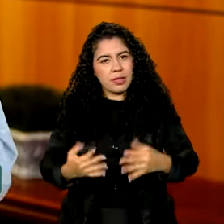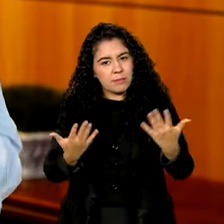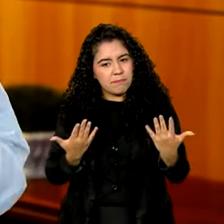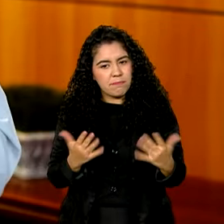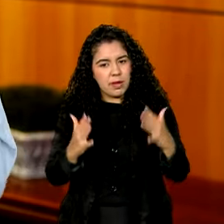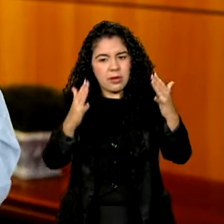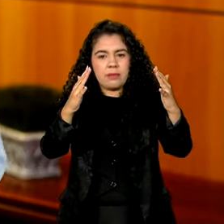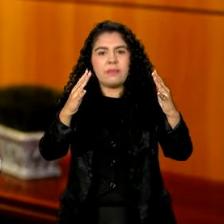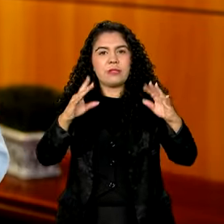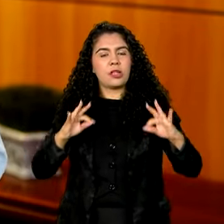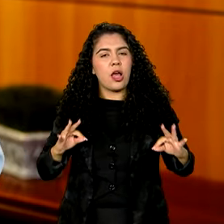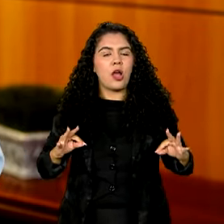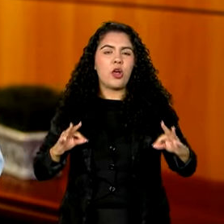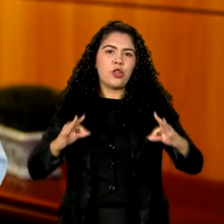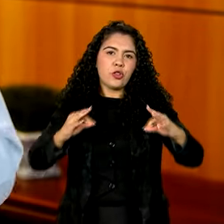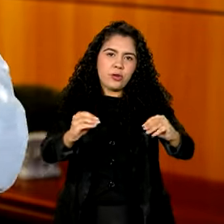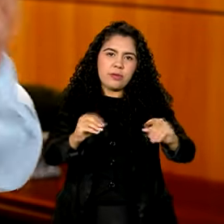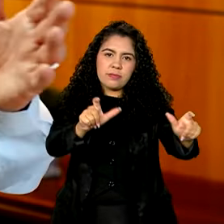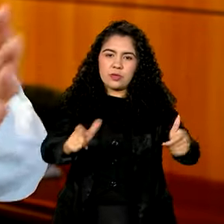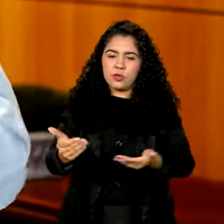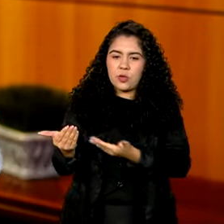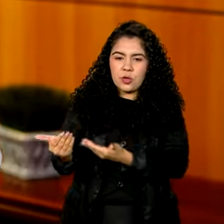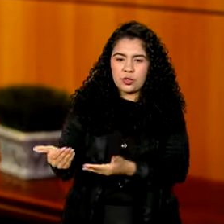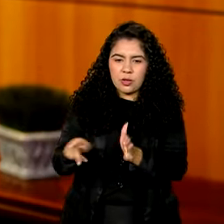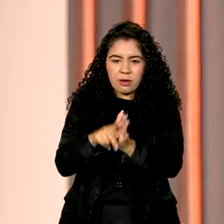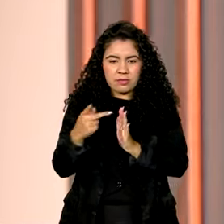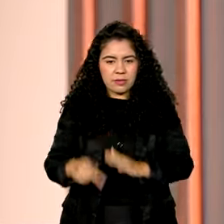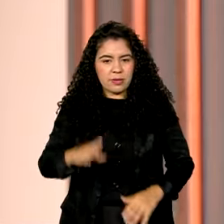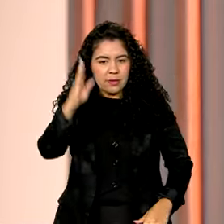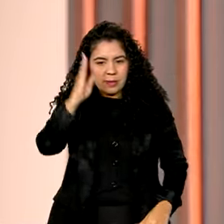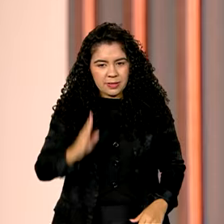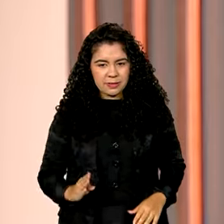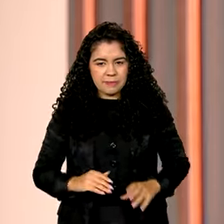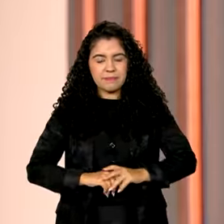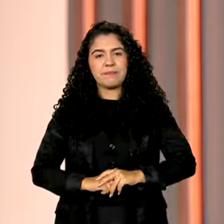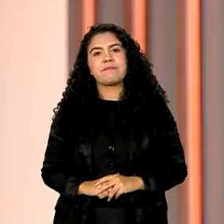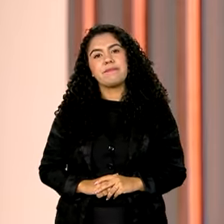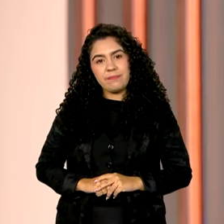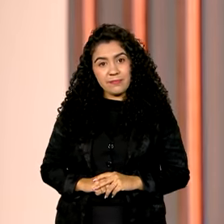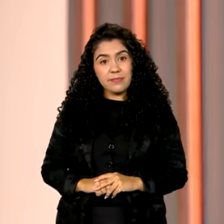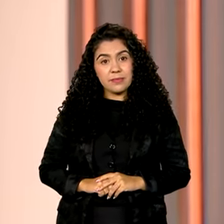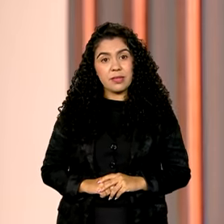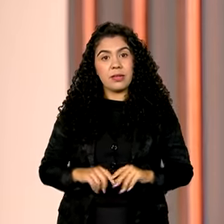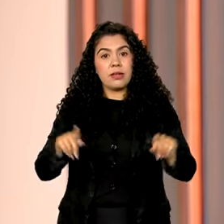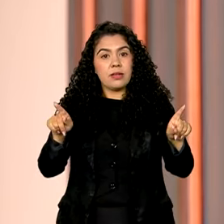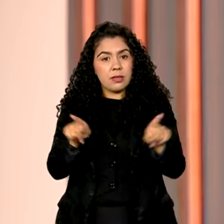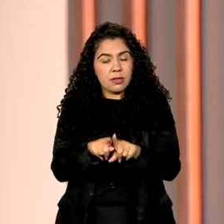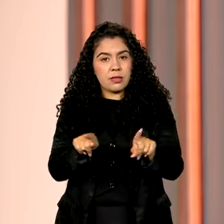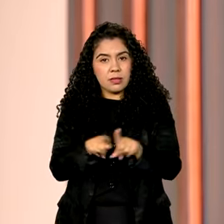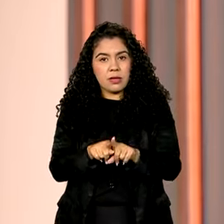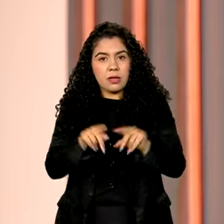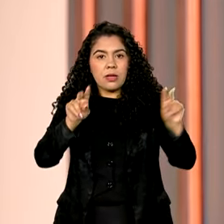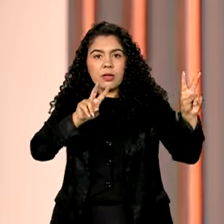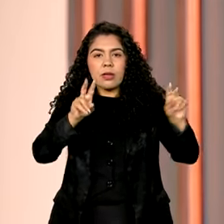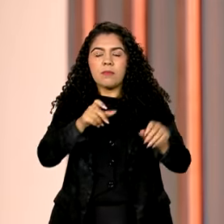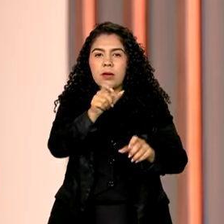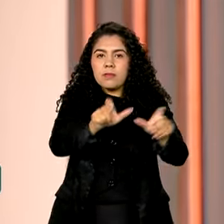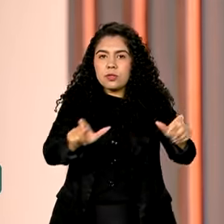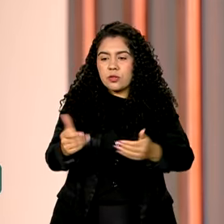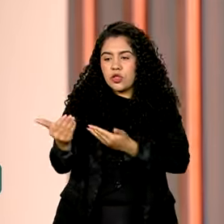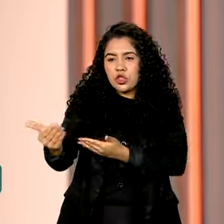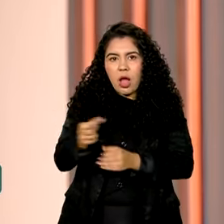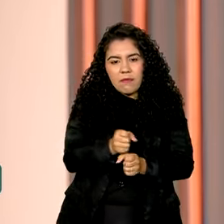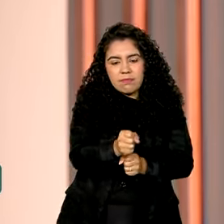a todas e todos os jovens do nosso país. Olha, para fortalecer ainda mais a inserção de jovens no